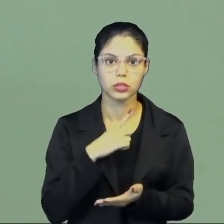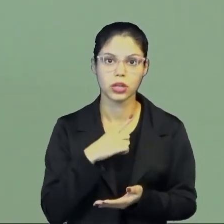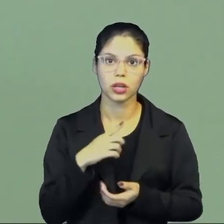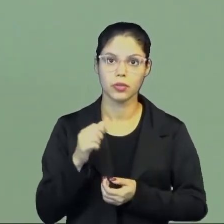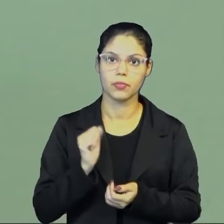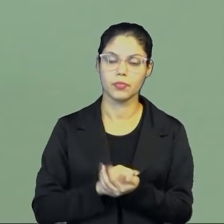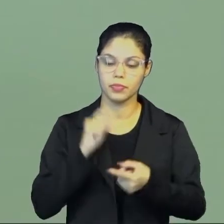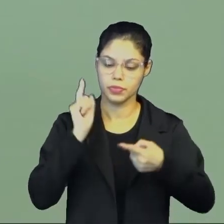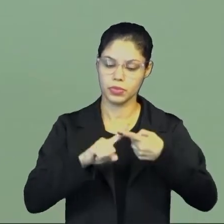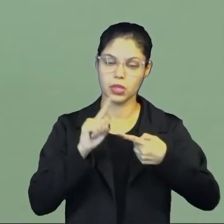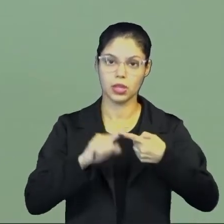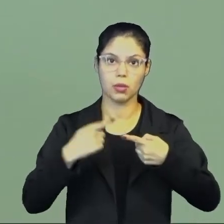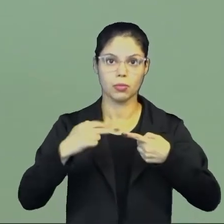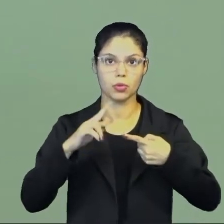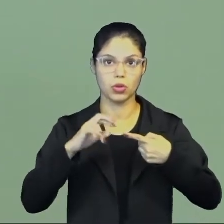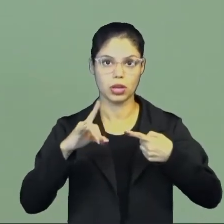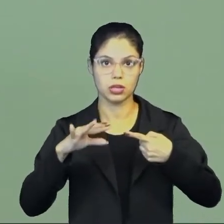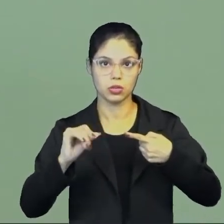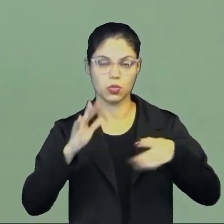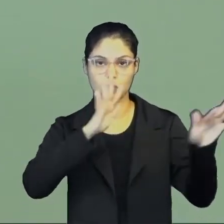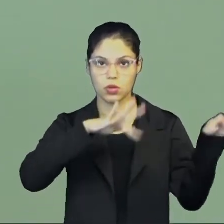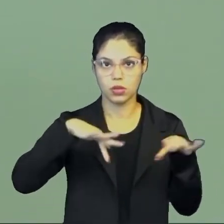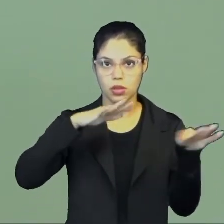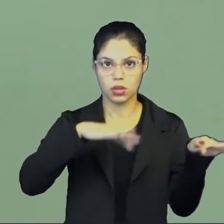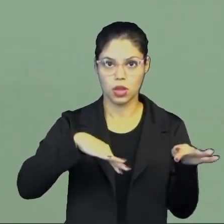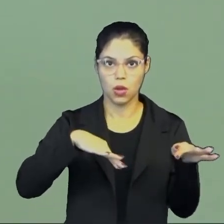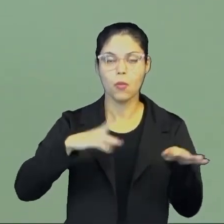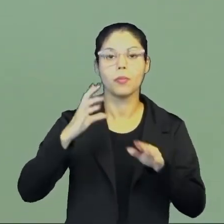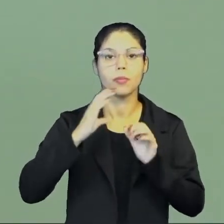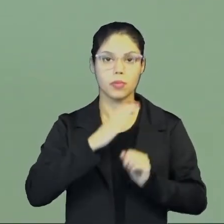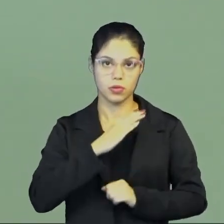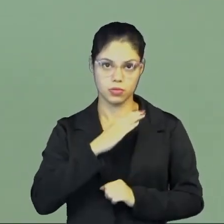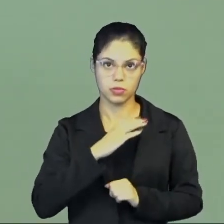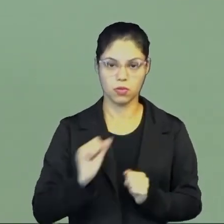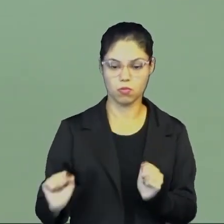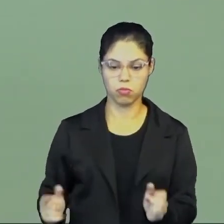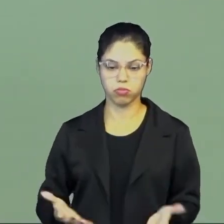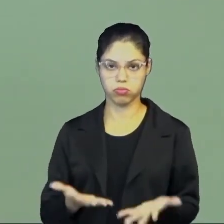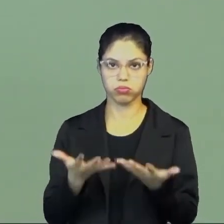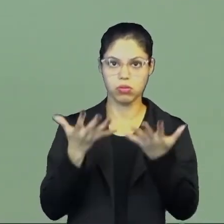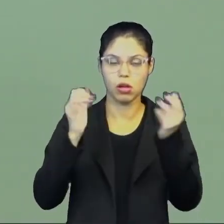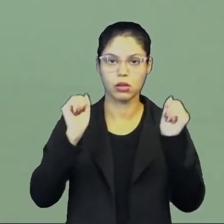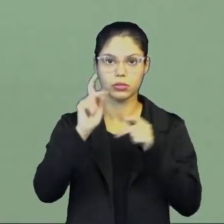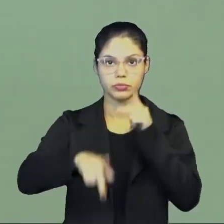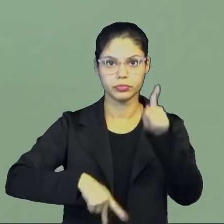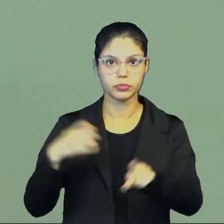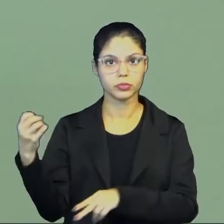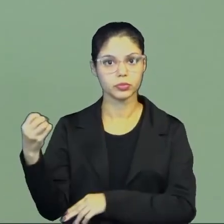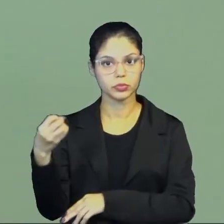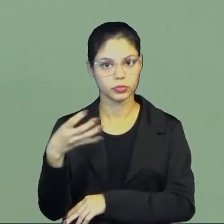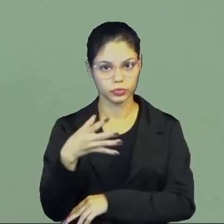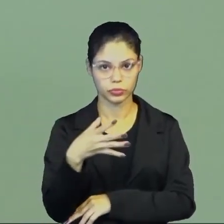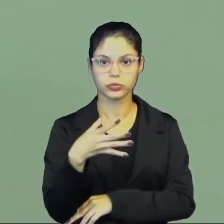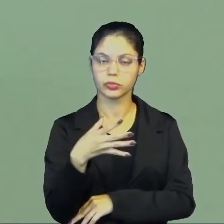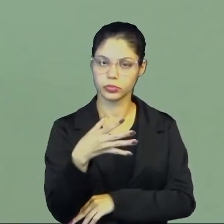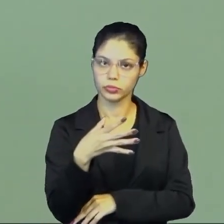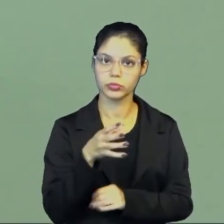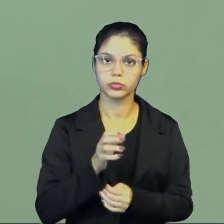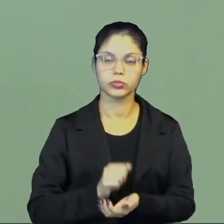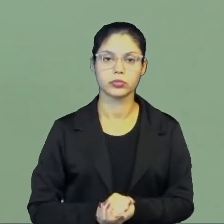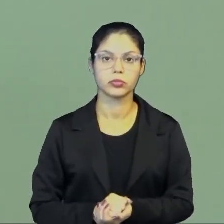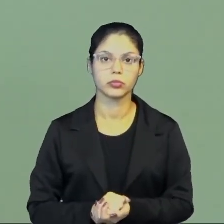transição da ruralização do mundo feudal para a urbanização desse mundo novo, que é